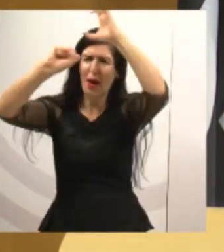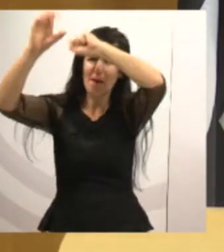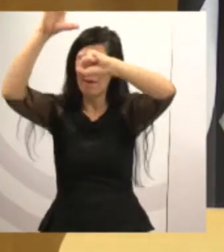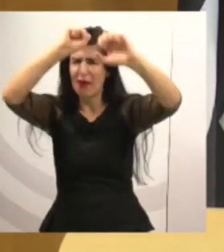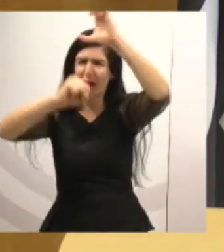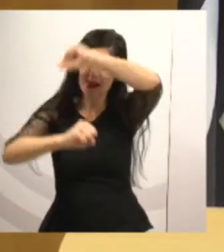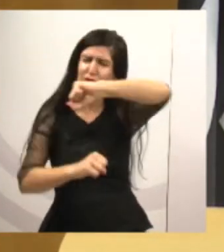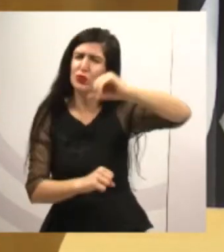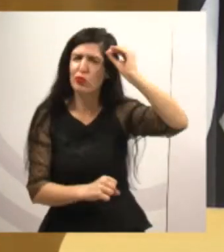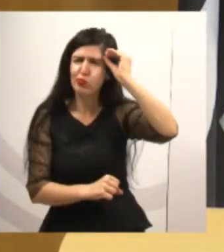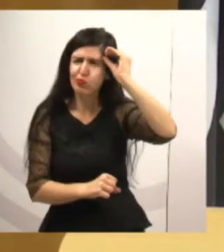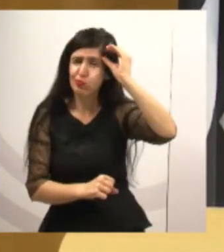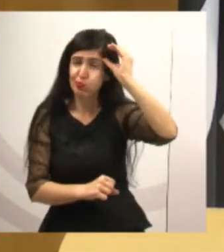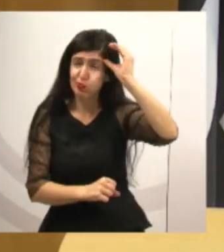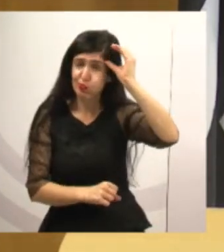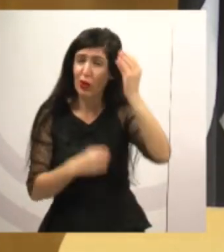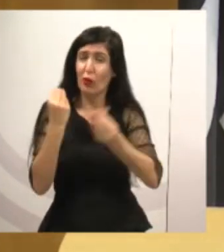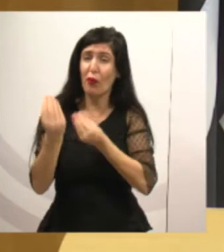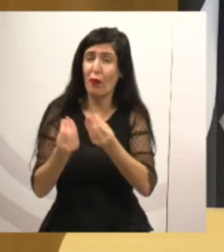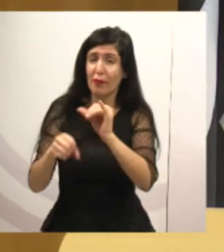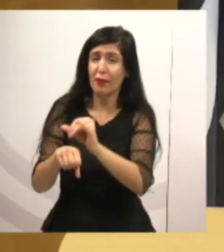trabalhos aqui na Câmara Municipal.